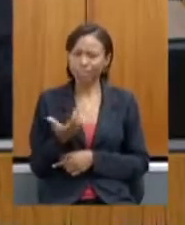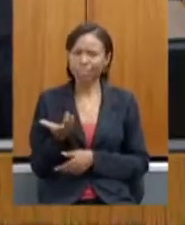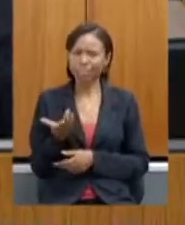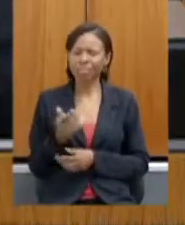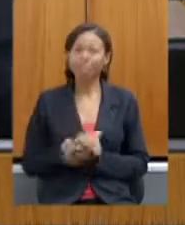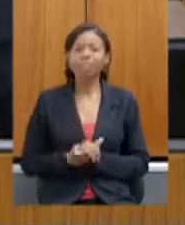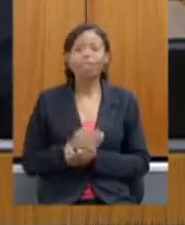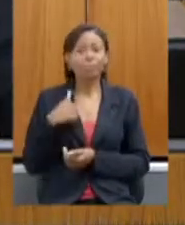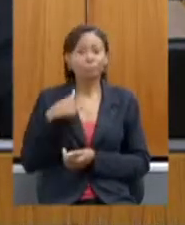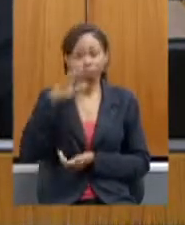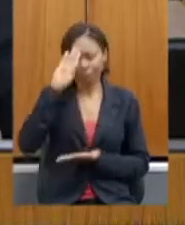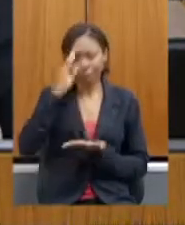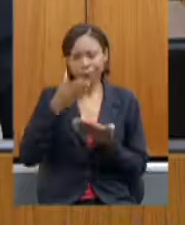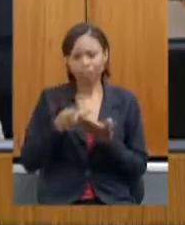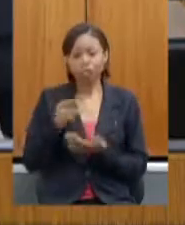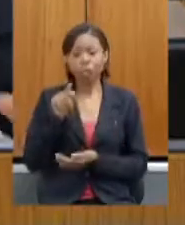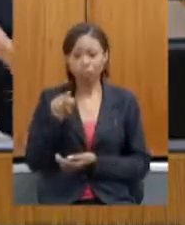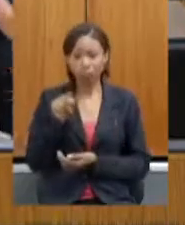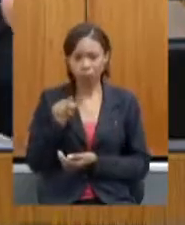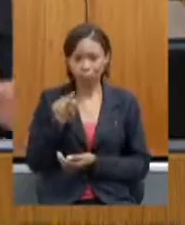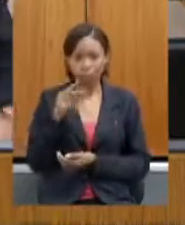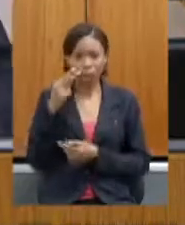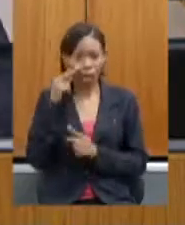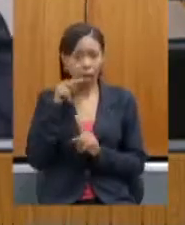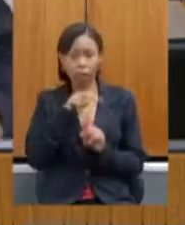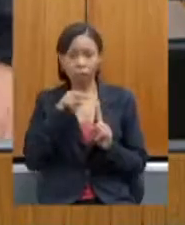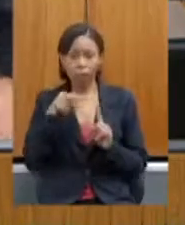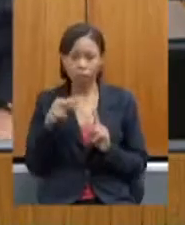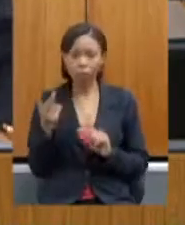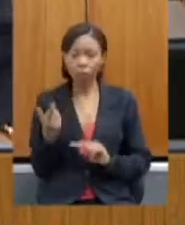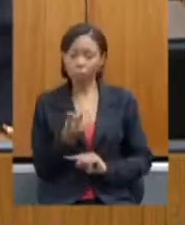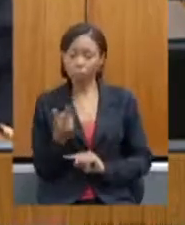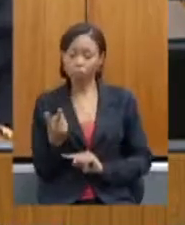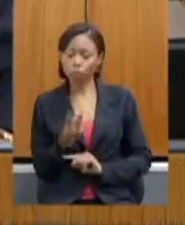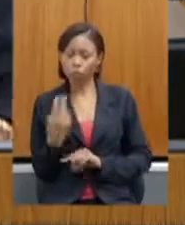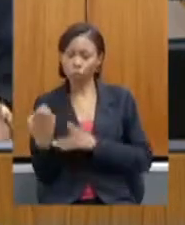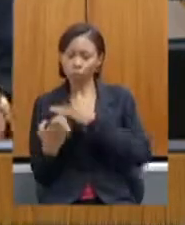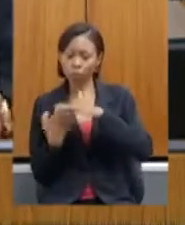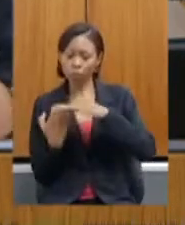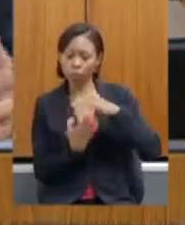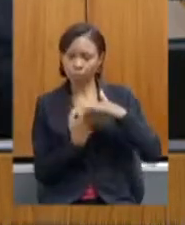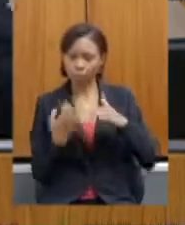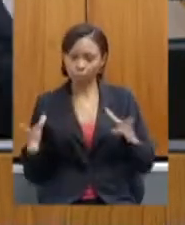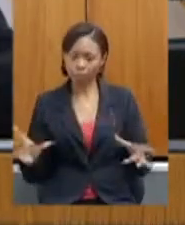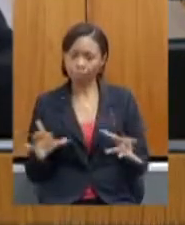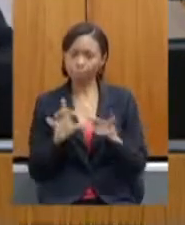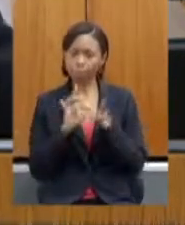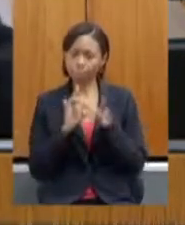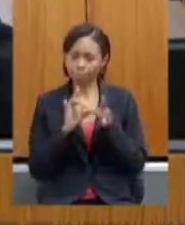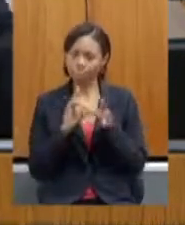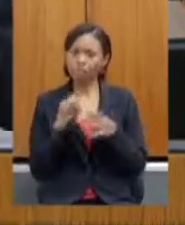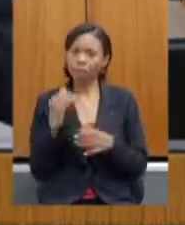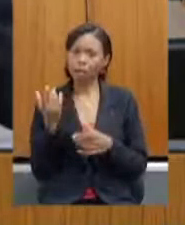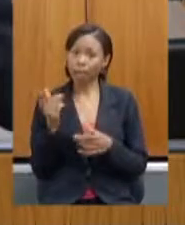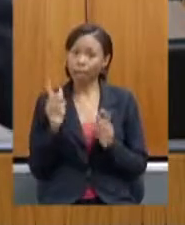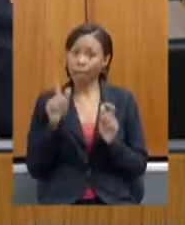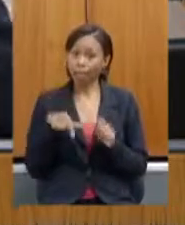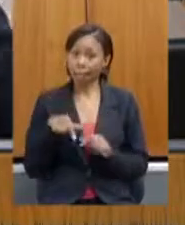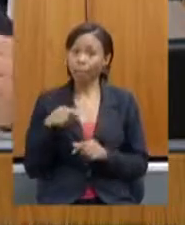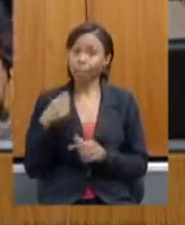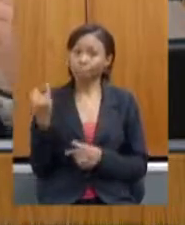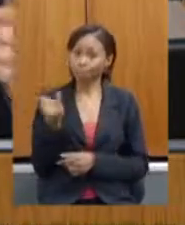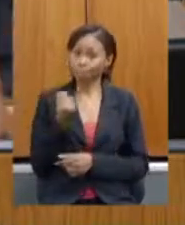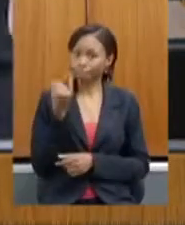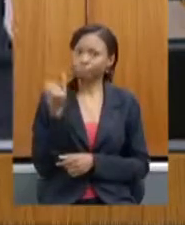senhora com relação a integração dessas duas agências ela é determinante eu já havia dito